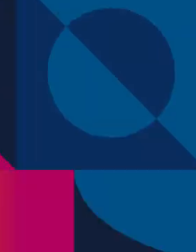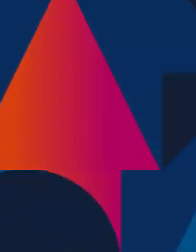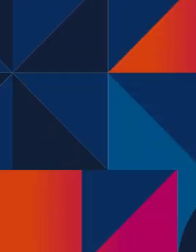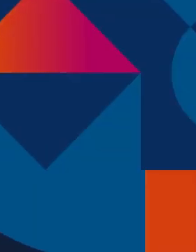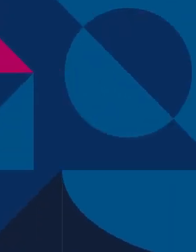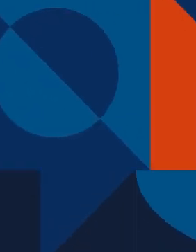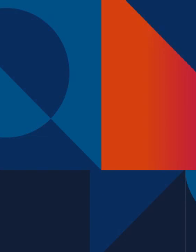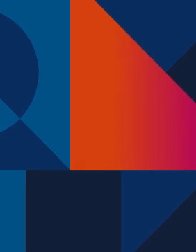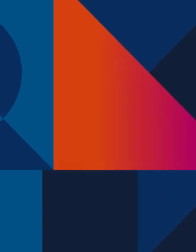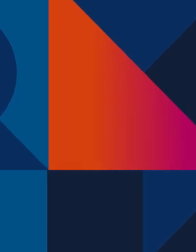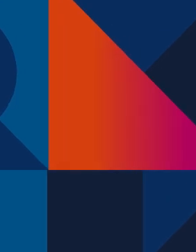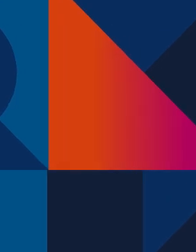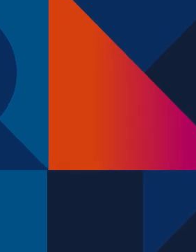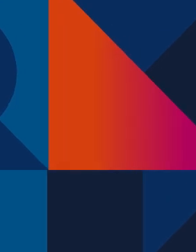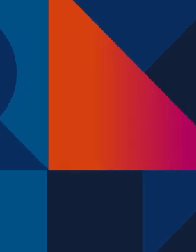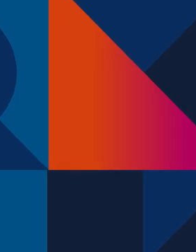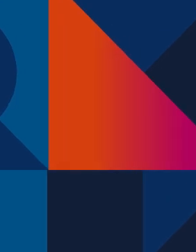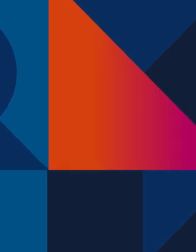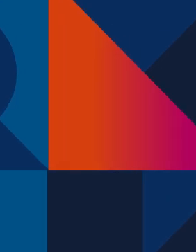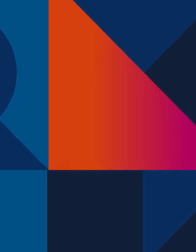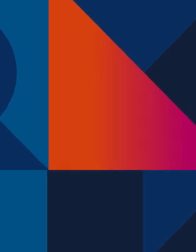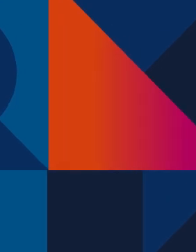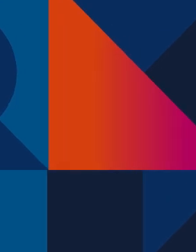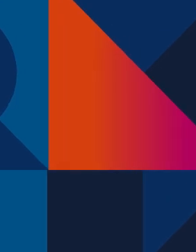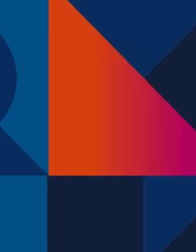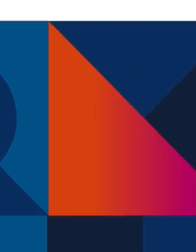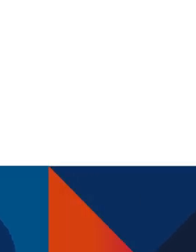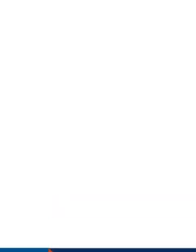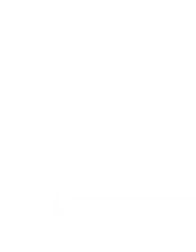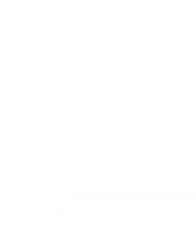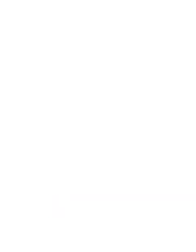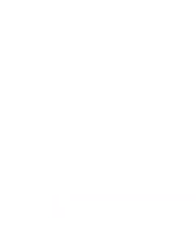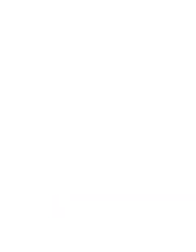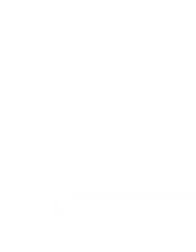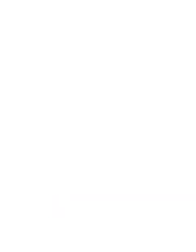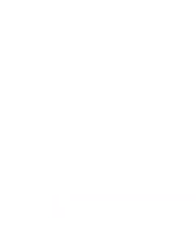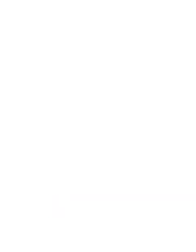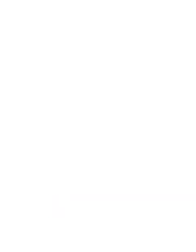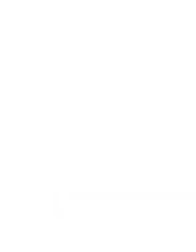Tchau Tchau Tchau Tchau Tchau Tchau